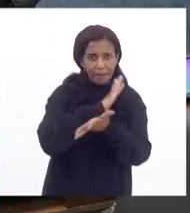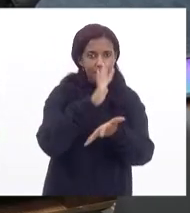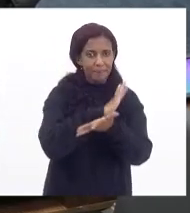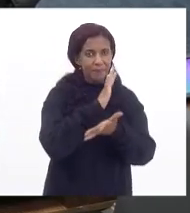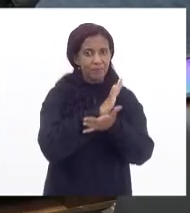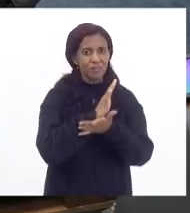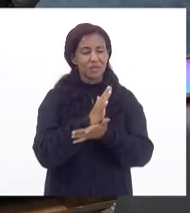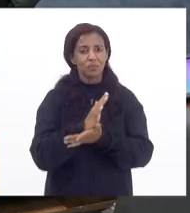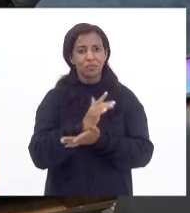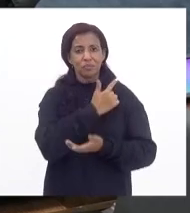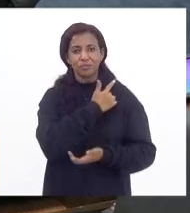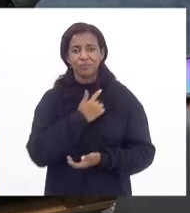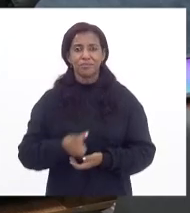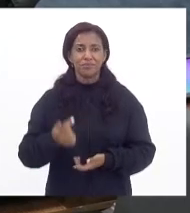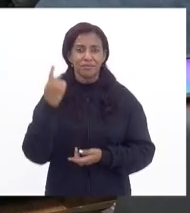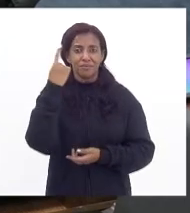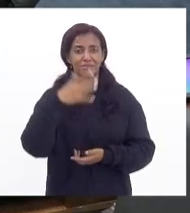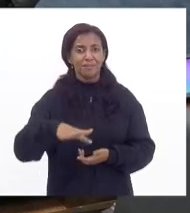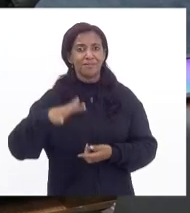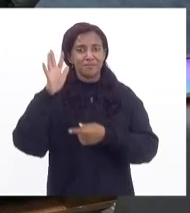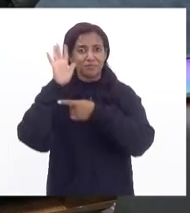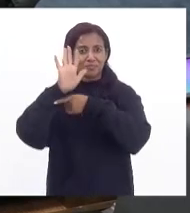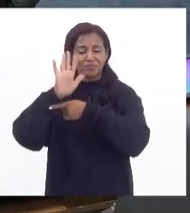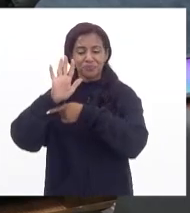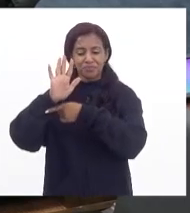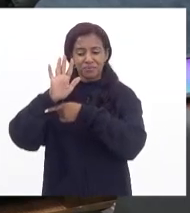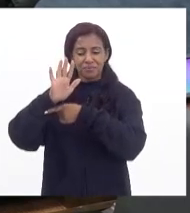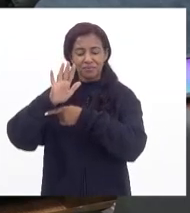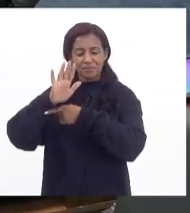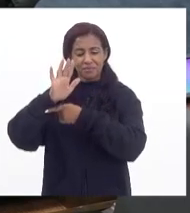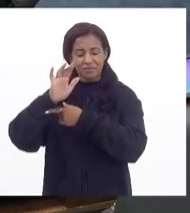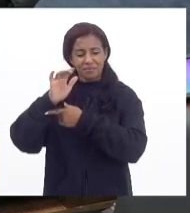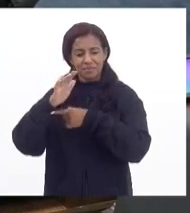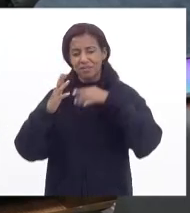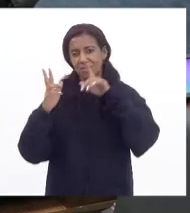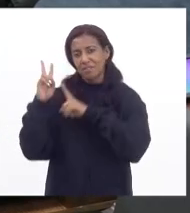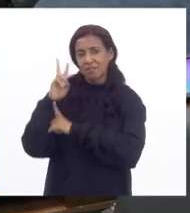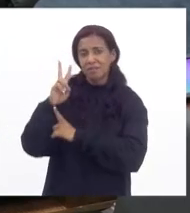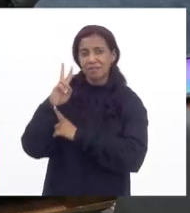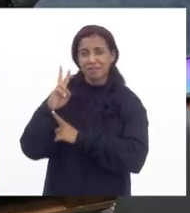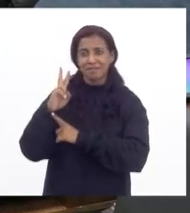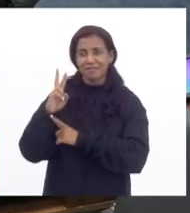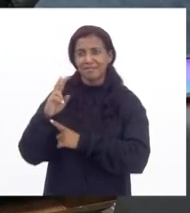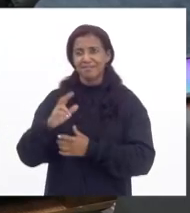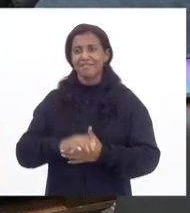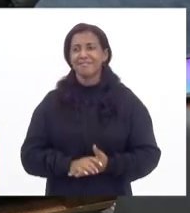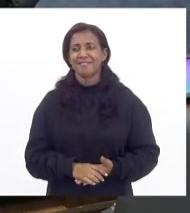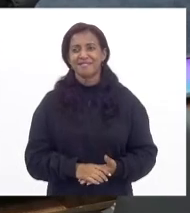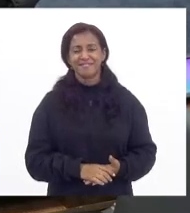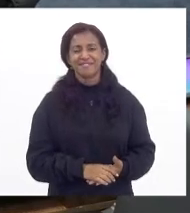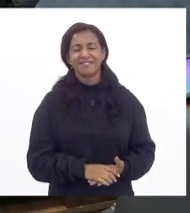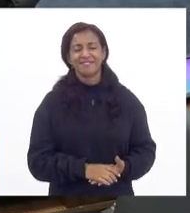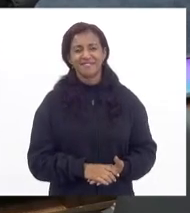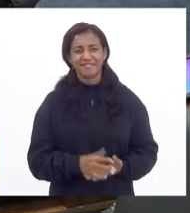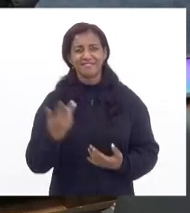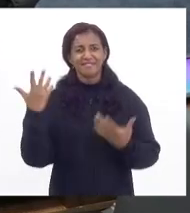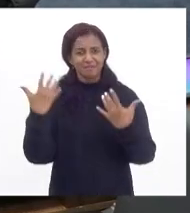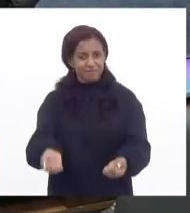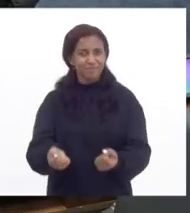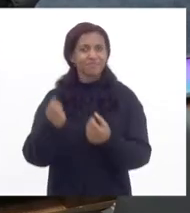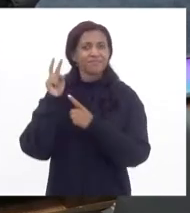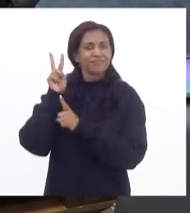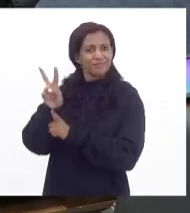a terra dos indígenas e estimula o garimpo ilegal nas terras indígenas. Vamos defender